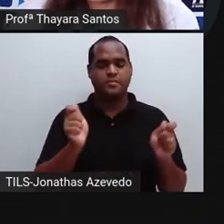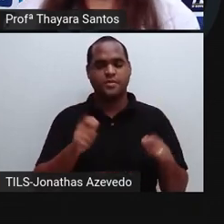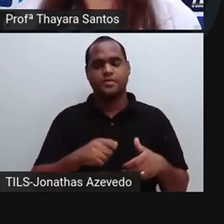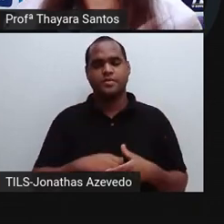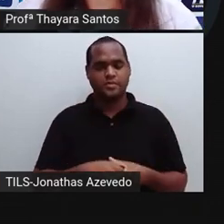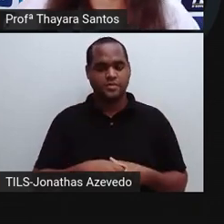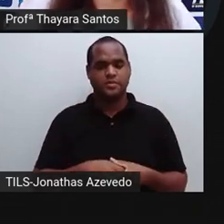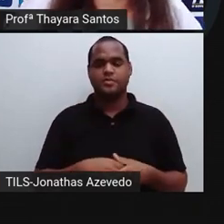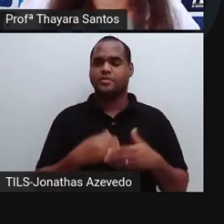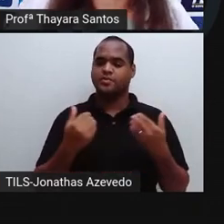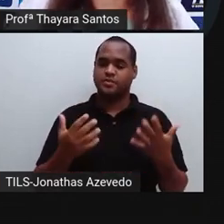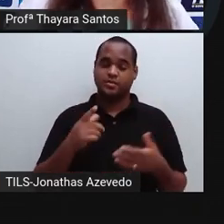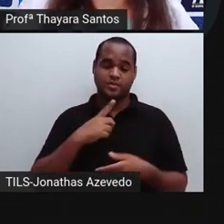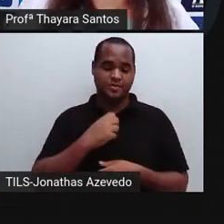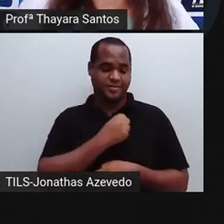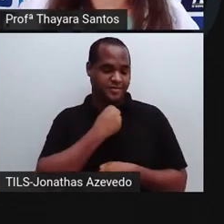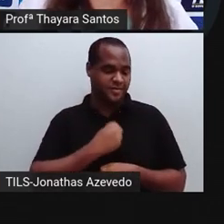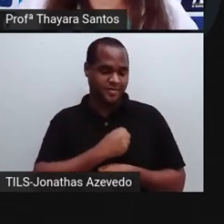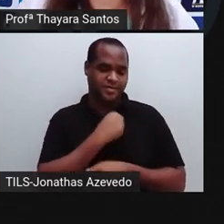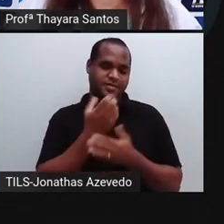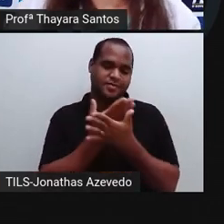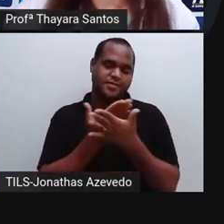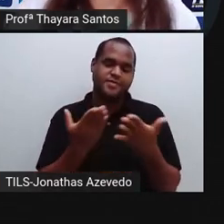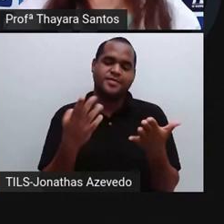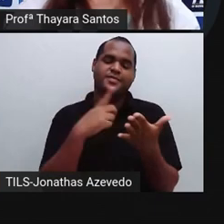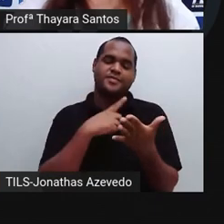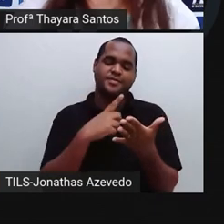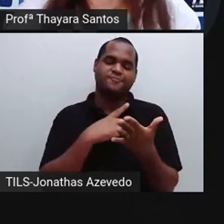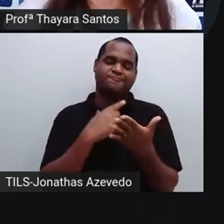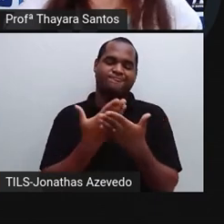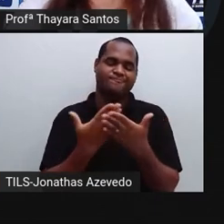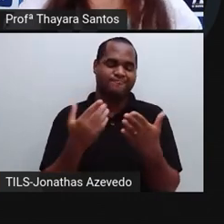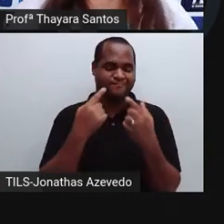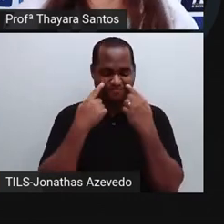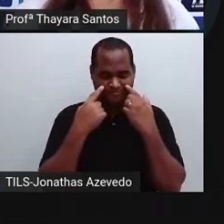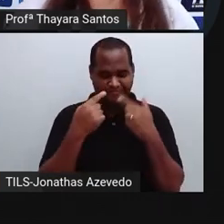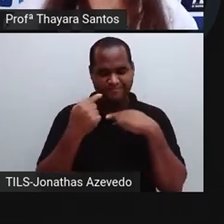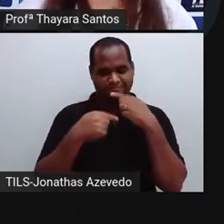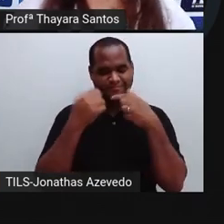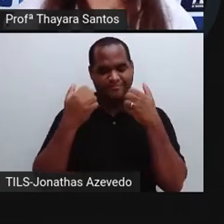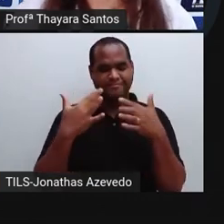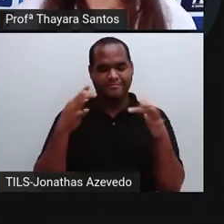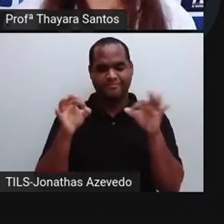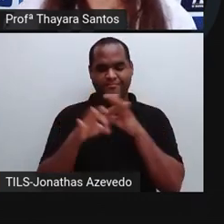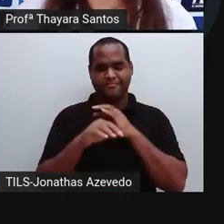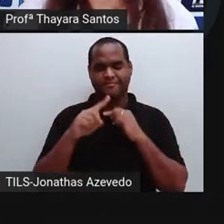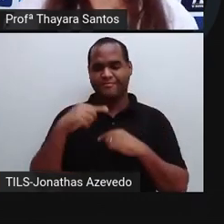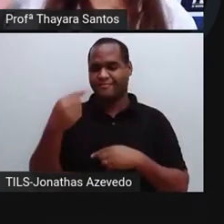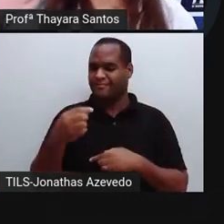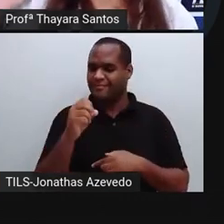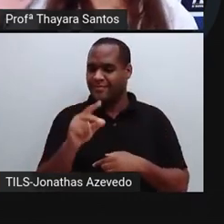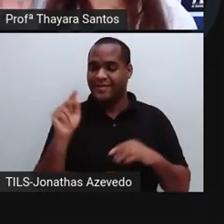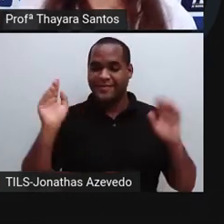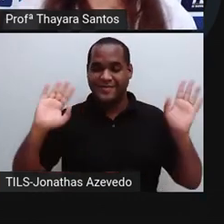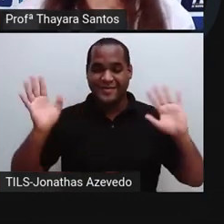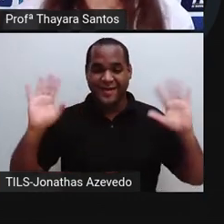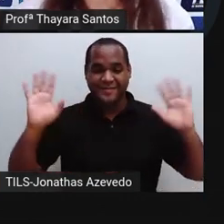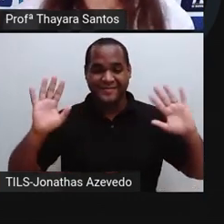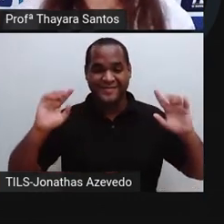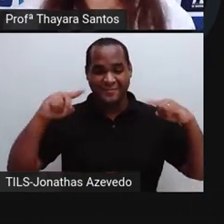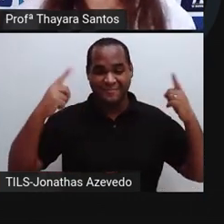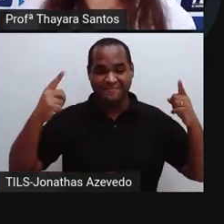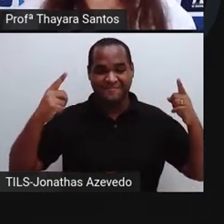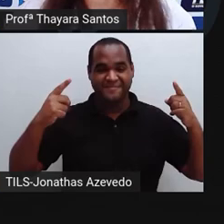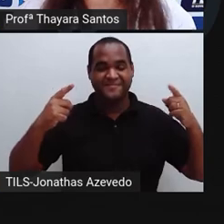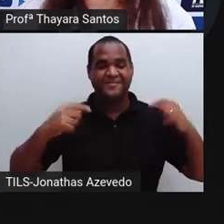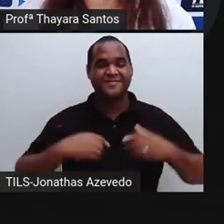Então, eu vou estar aqui morrendo de saudade de vocês, mas a gente se vê muito em breve na nossa próxima aula. Então, tchau, tchau, gente. Até lá!